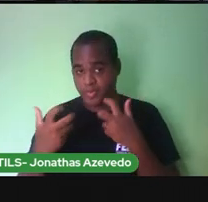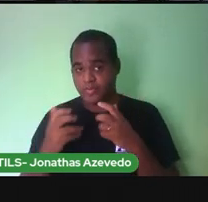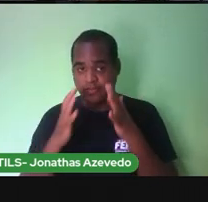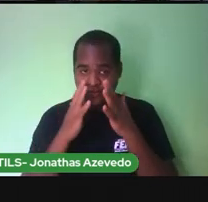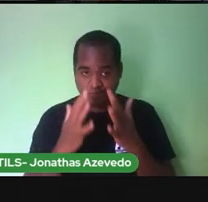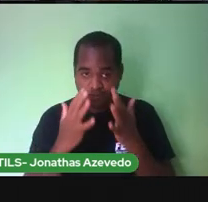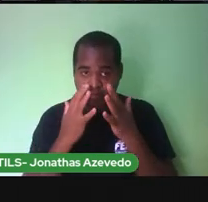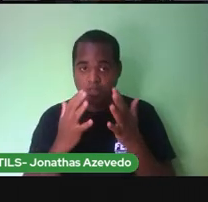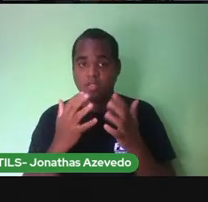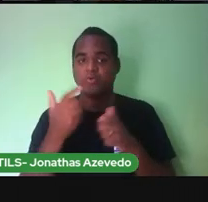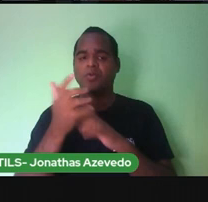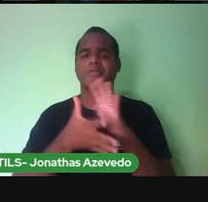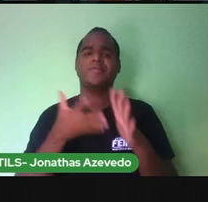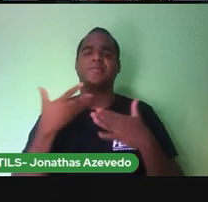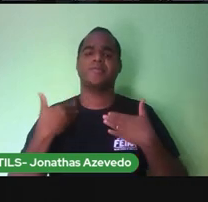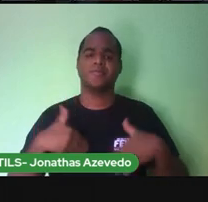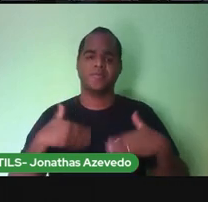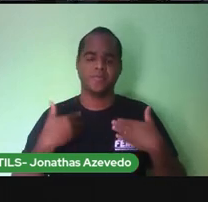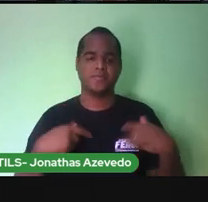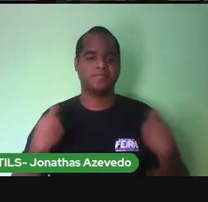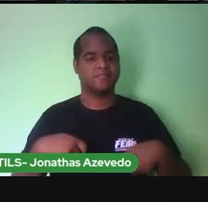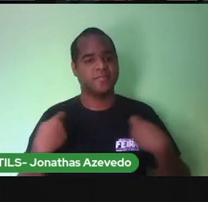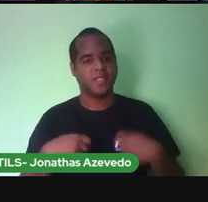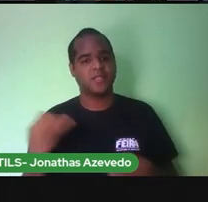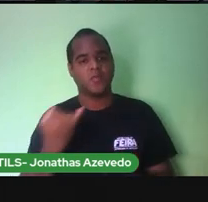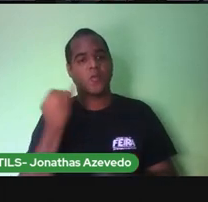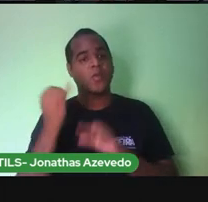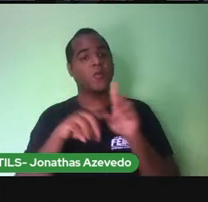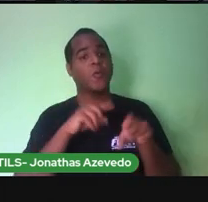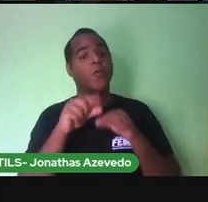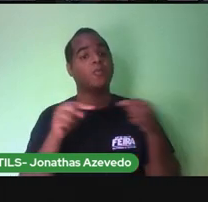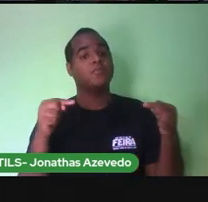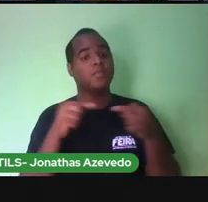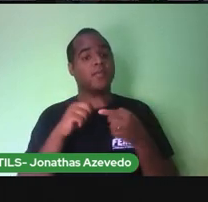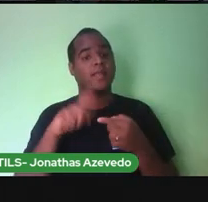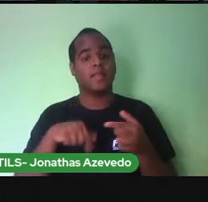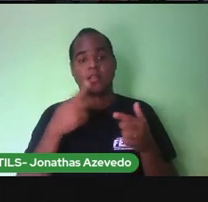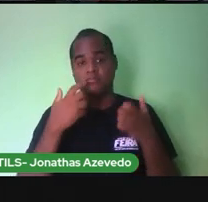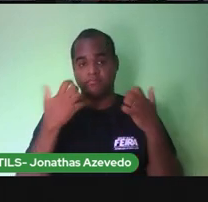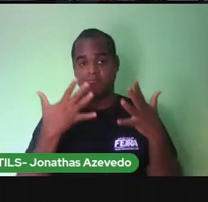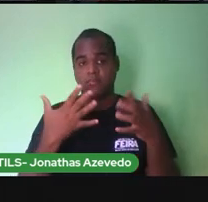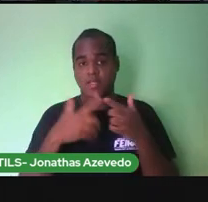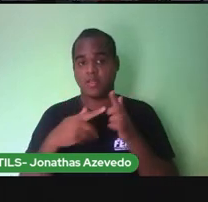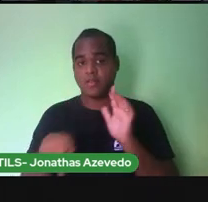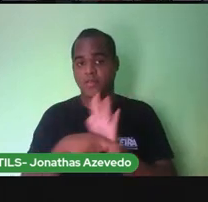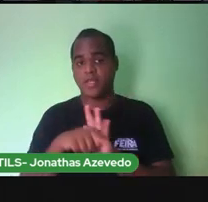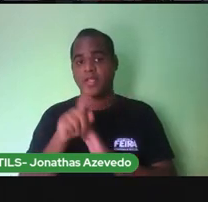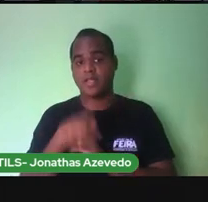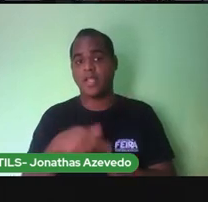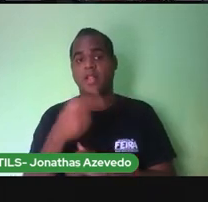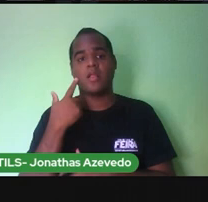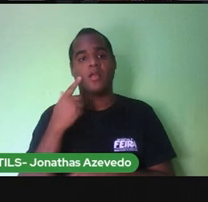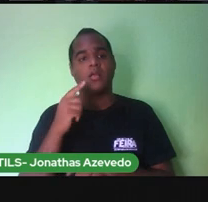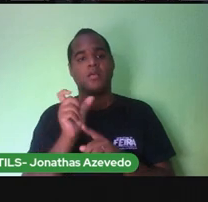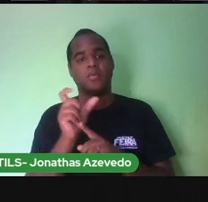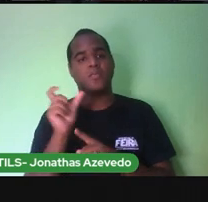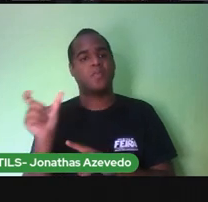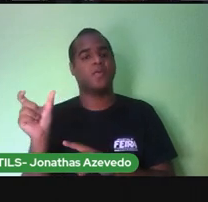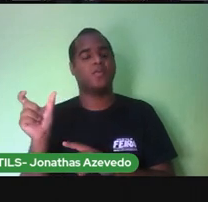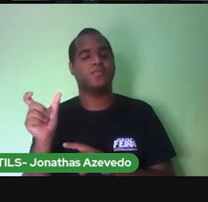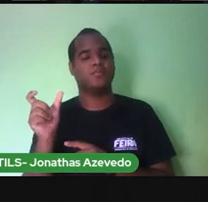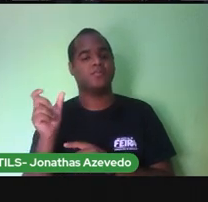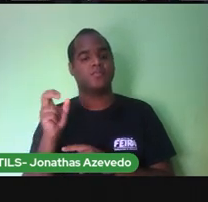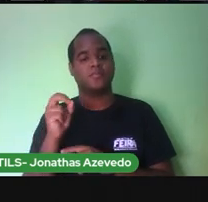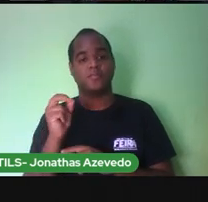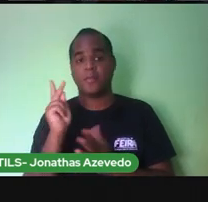devagar E escolha a opção Em que permaneceu A sílaba Do